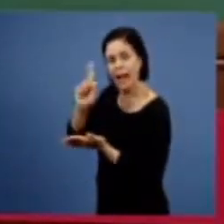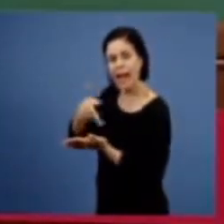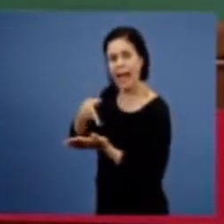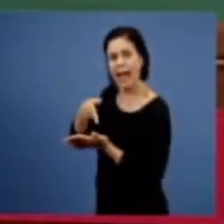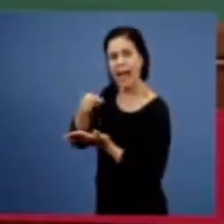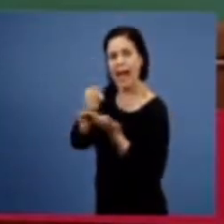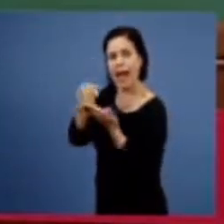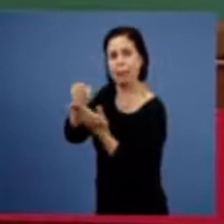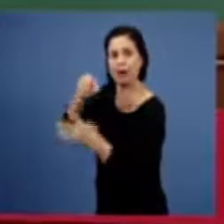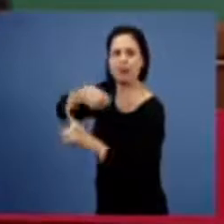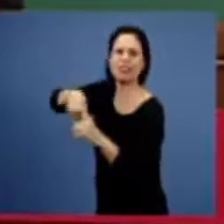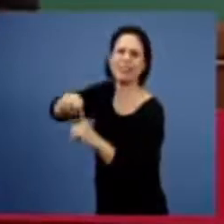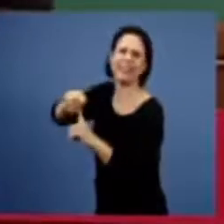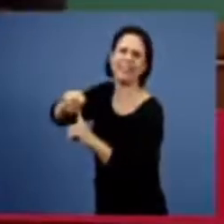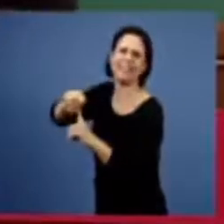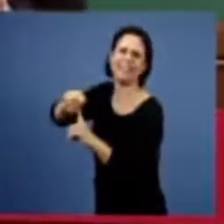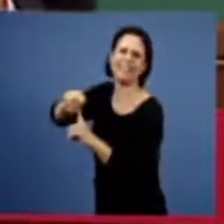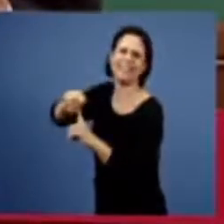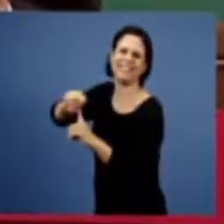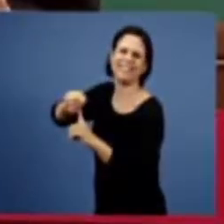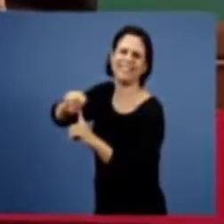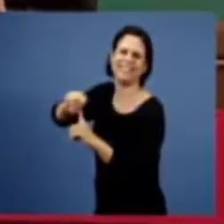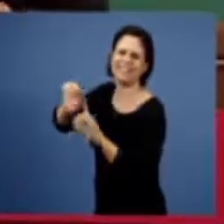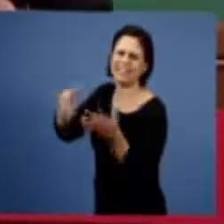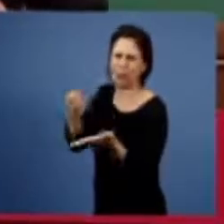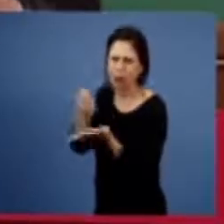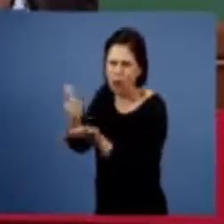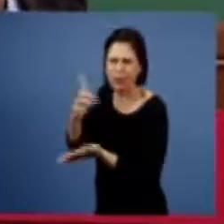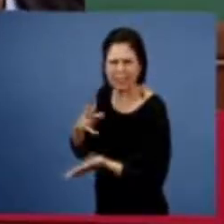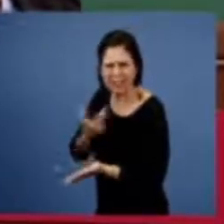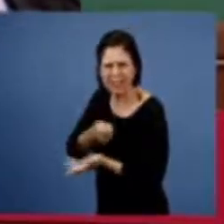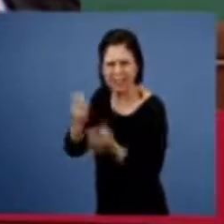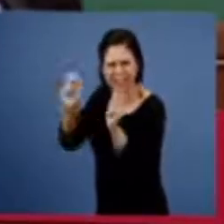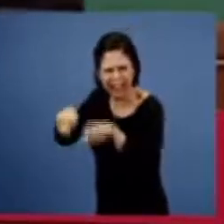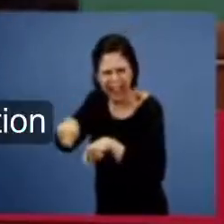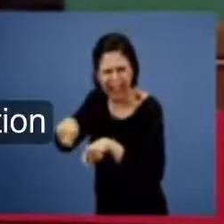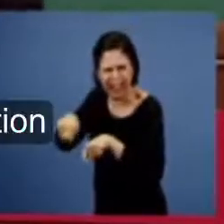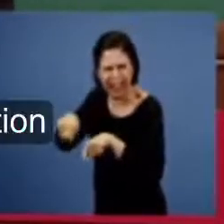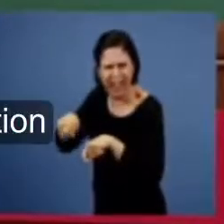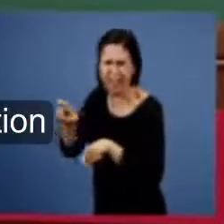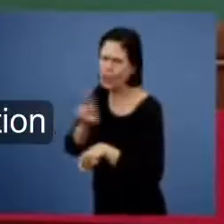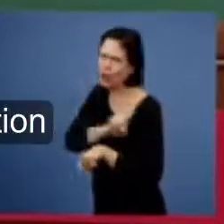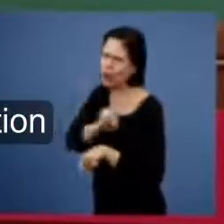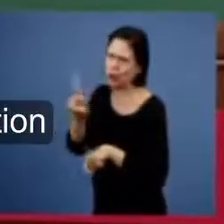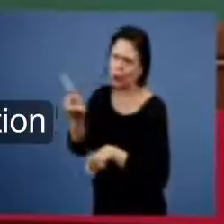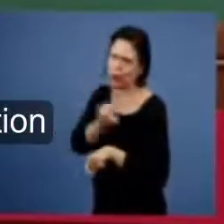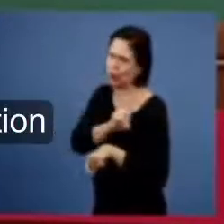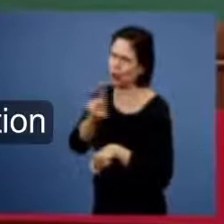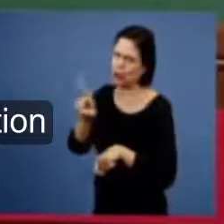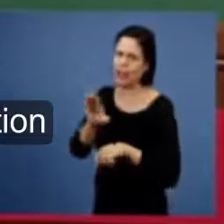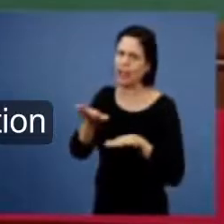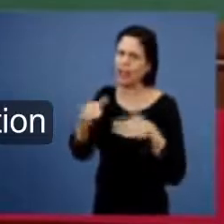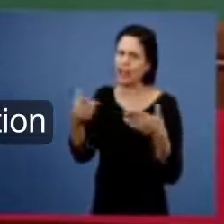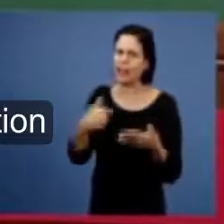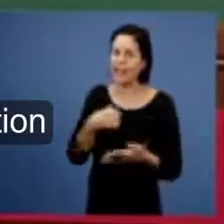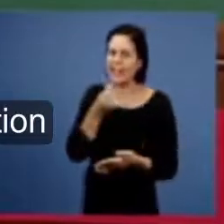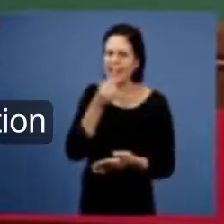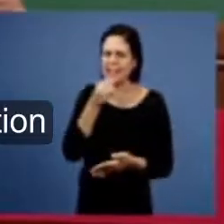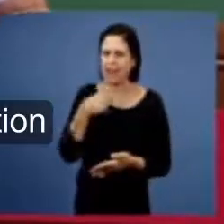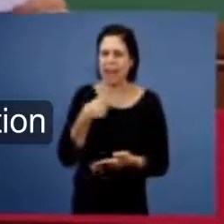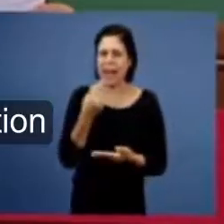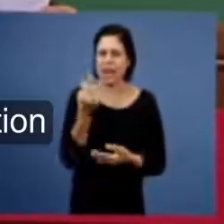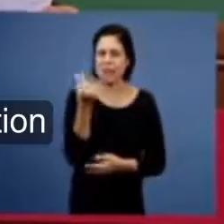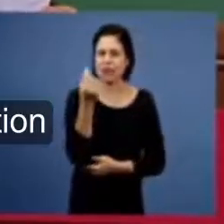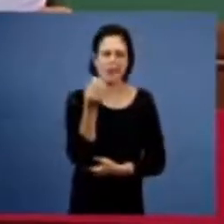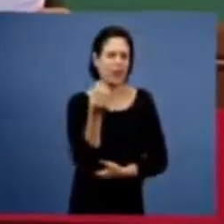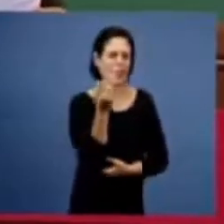dele então ele está comprando a salvação por meio das obras então eu dou a esmola e